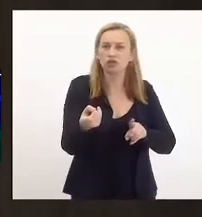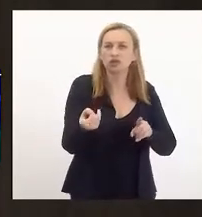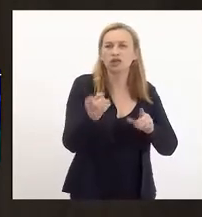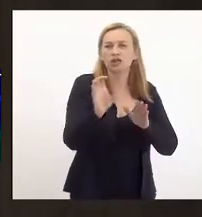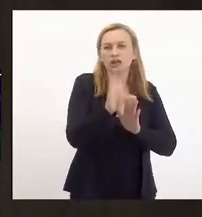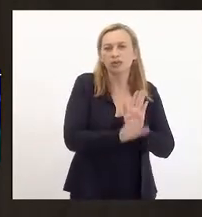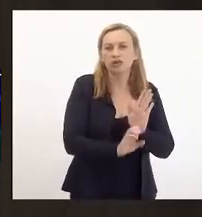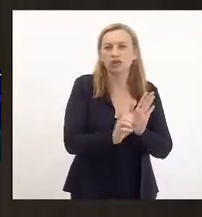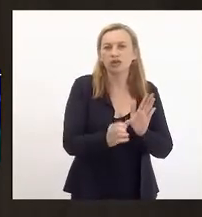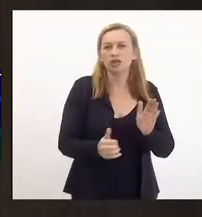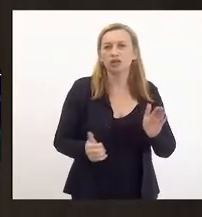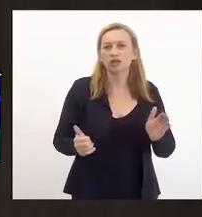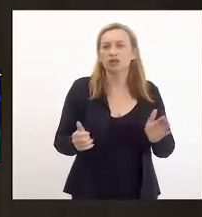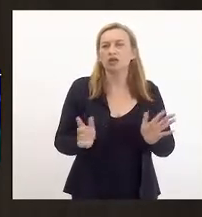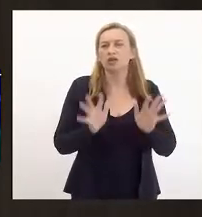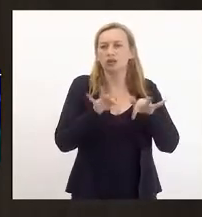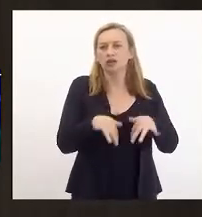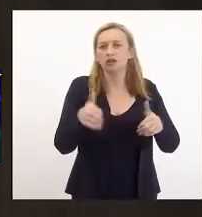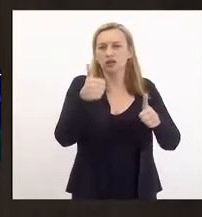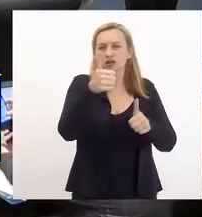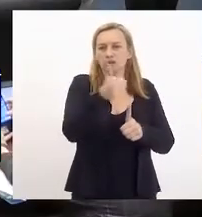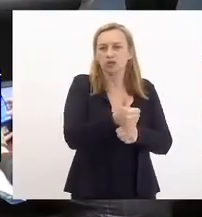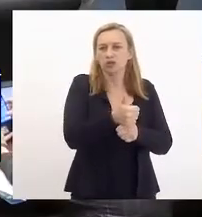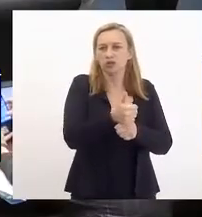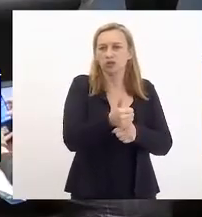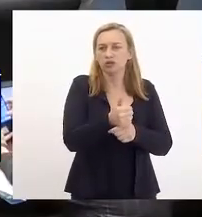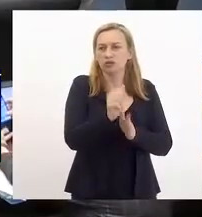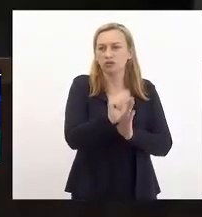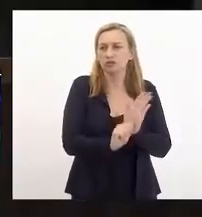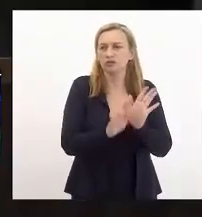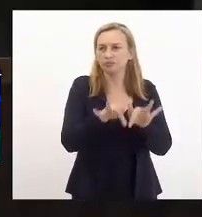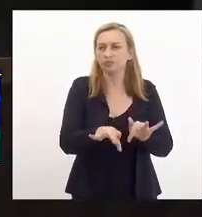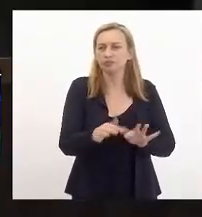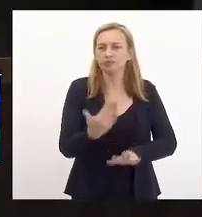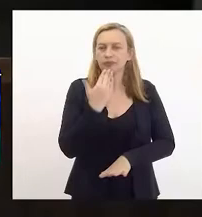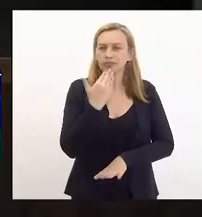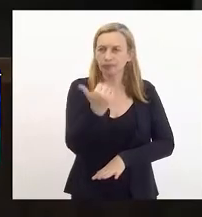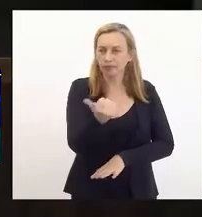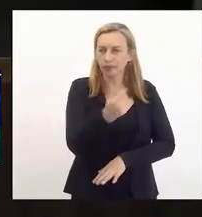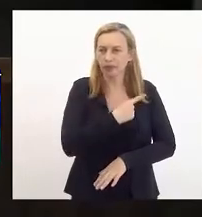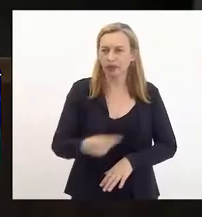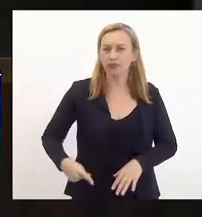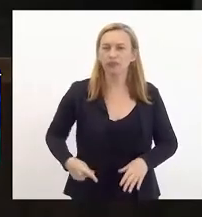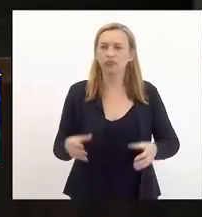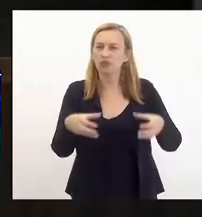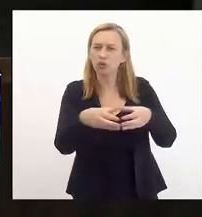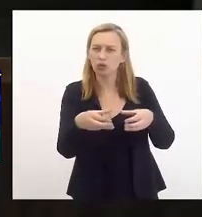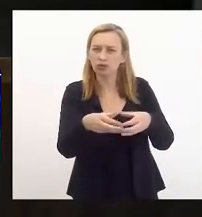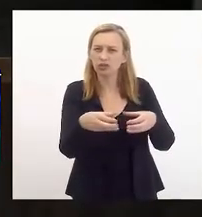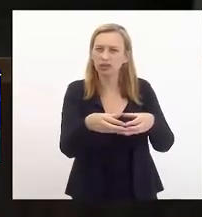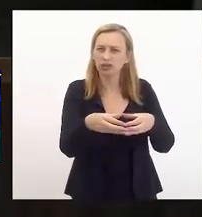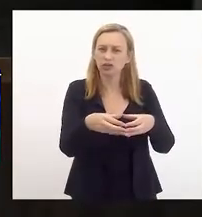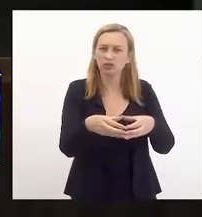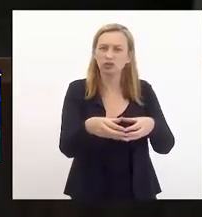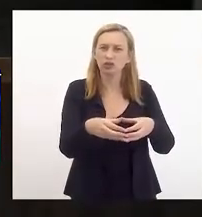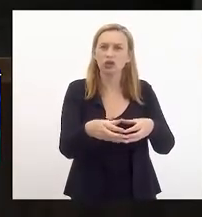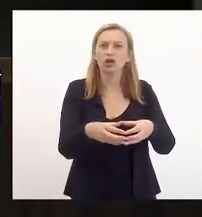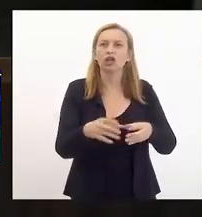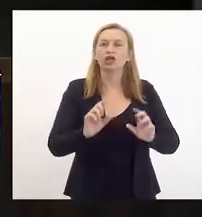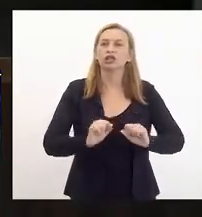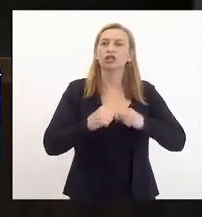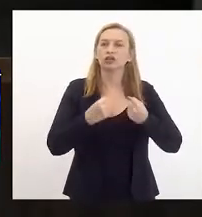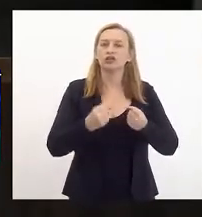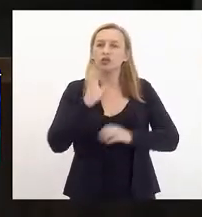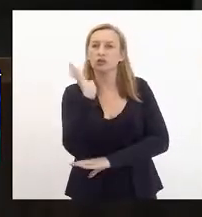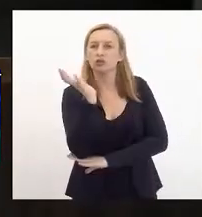substitutivo. no forma final de redação. Que a presidência defere. Pela Comissão de Defesa do Meio Ambiente,